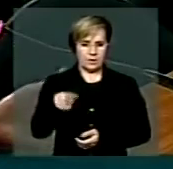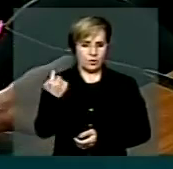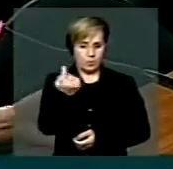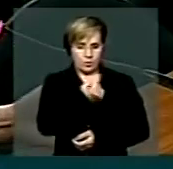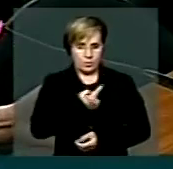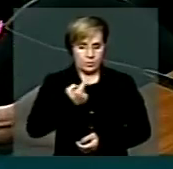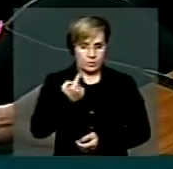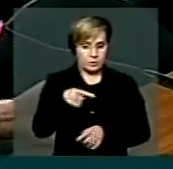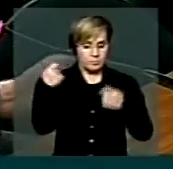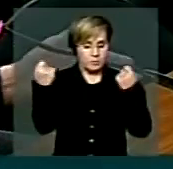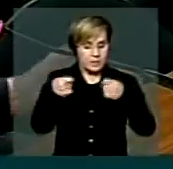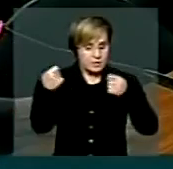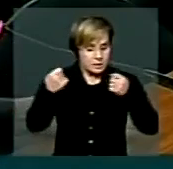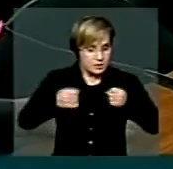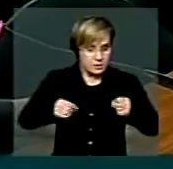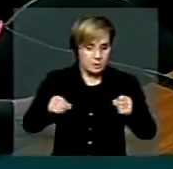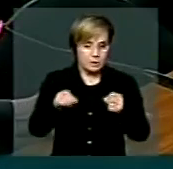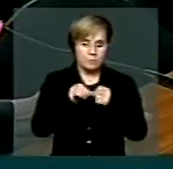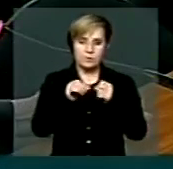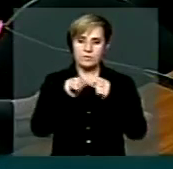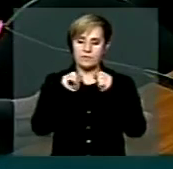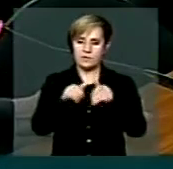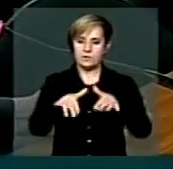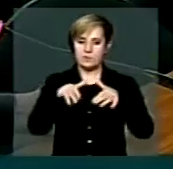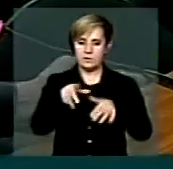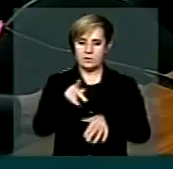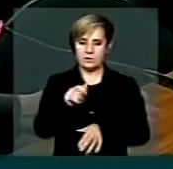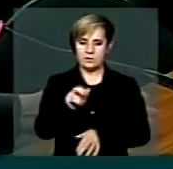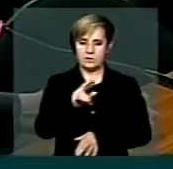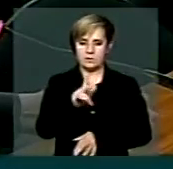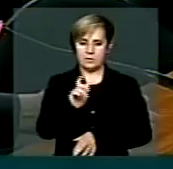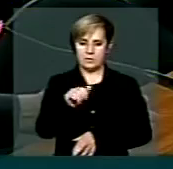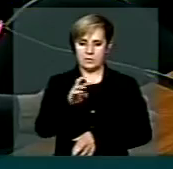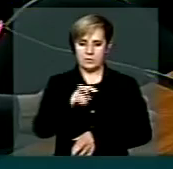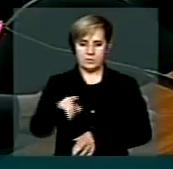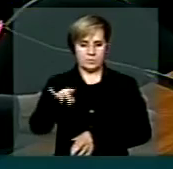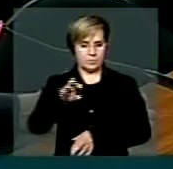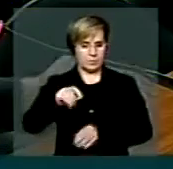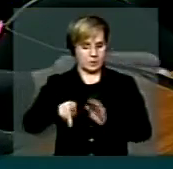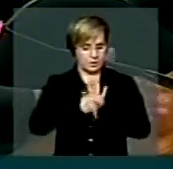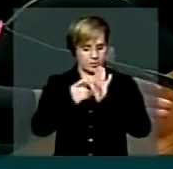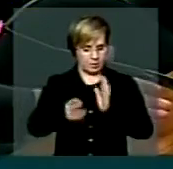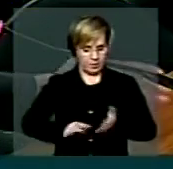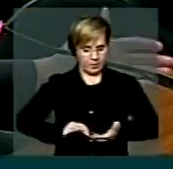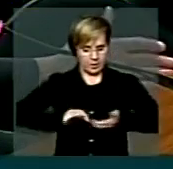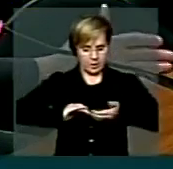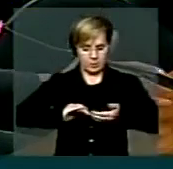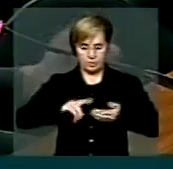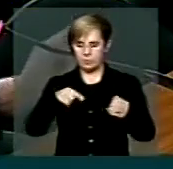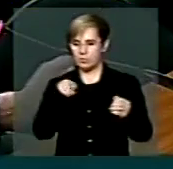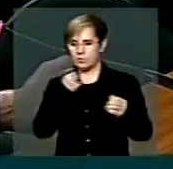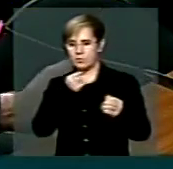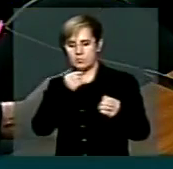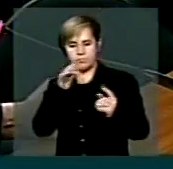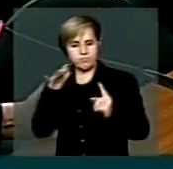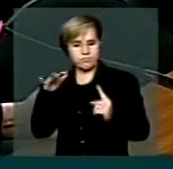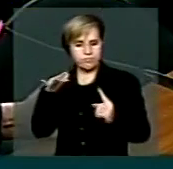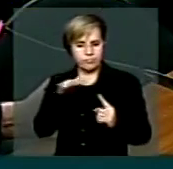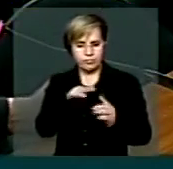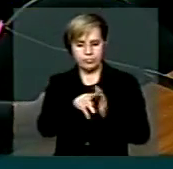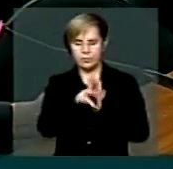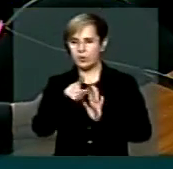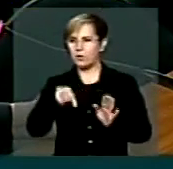fazer como Parlamento, como Congresso Nacional, com a nossa influência, com o nosso mandato,